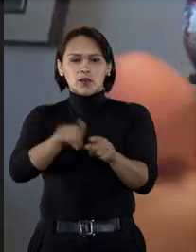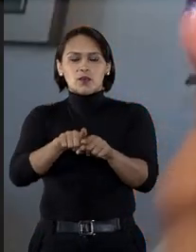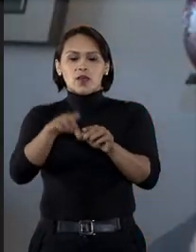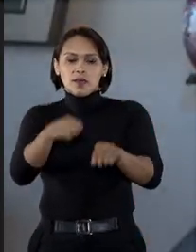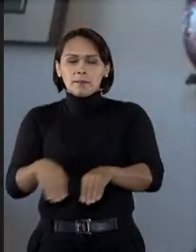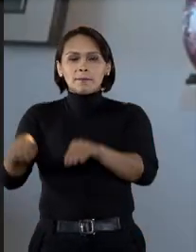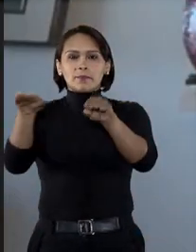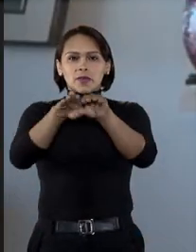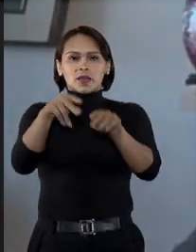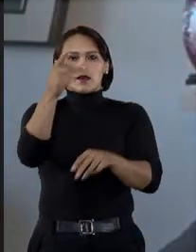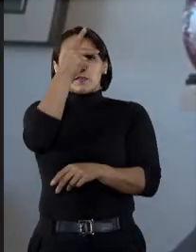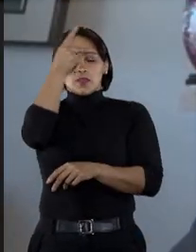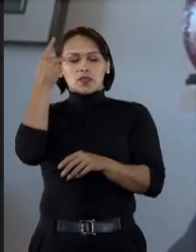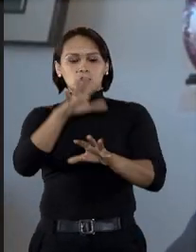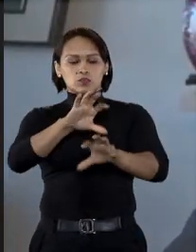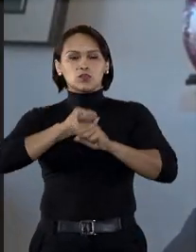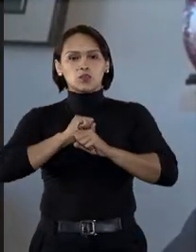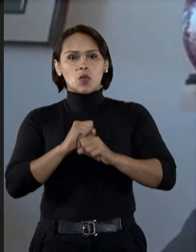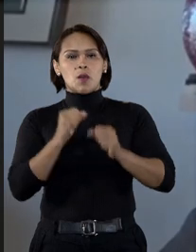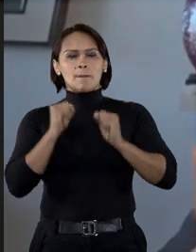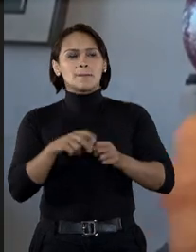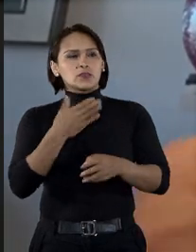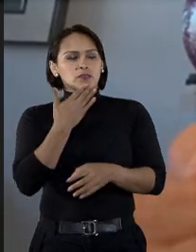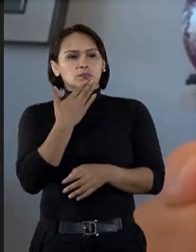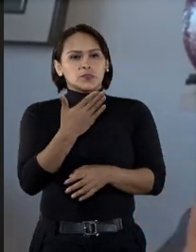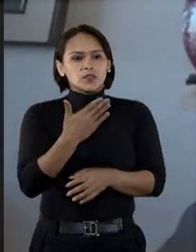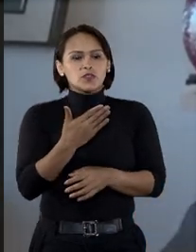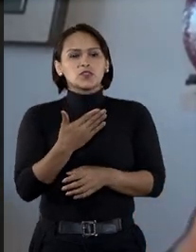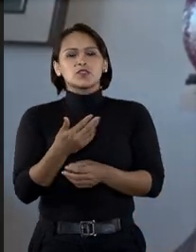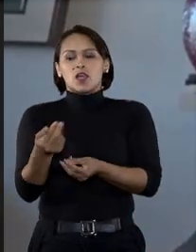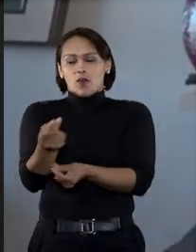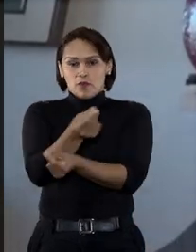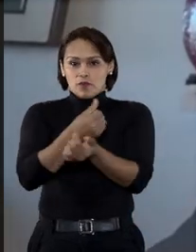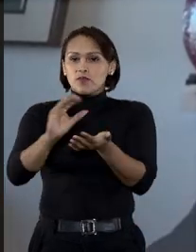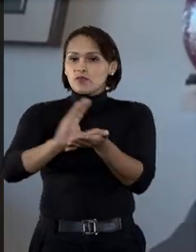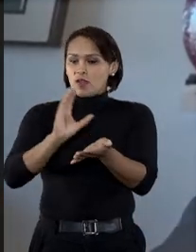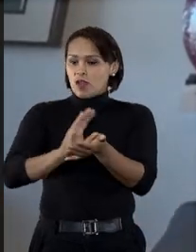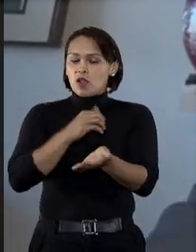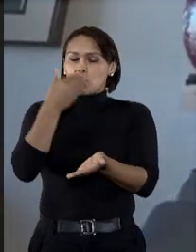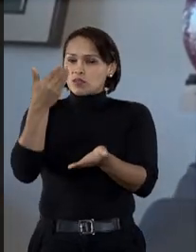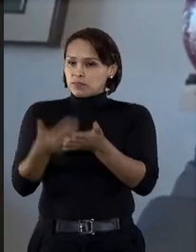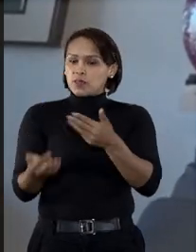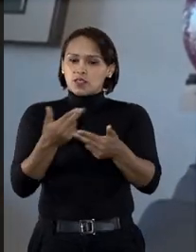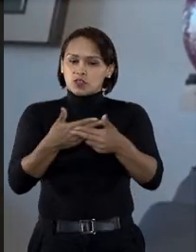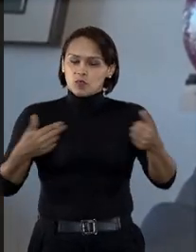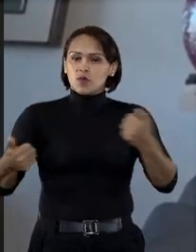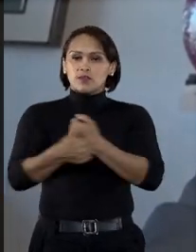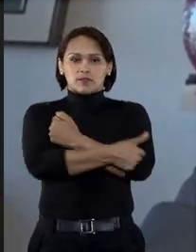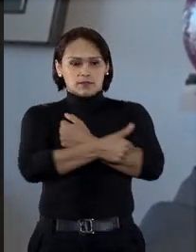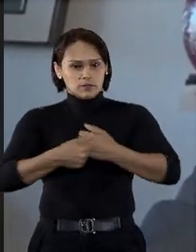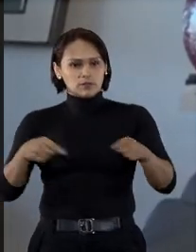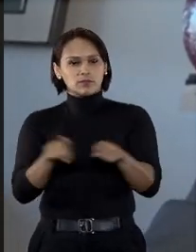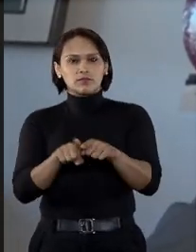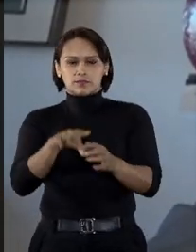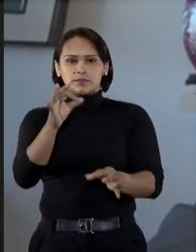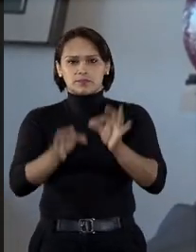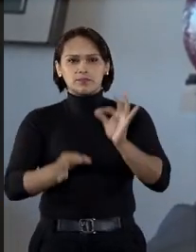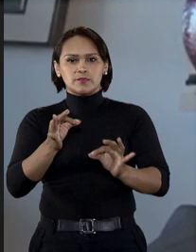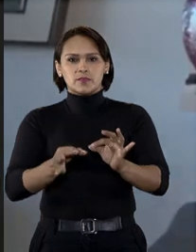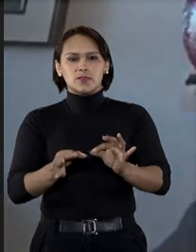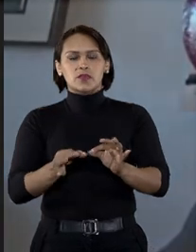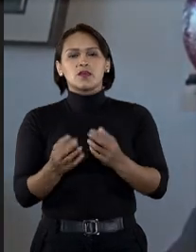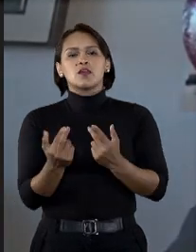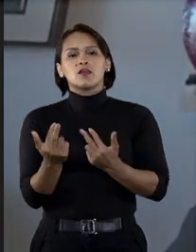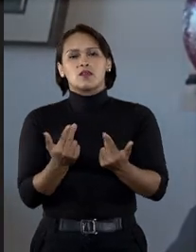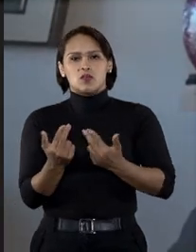E, paralelamente, o consumidor pode requerer a indenização dos seus danos materiais e morais na justiça.